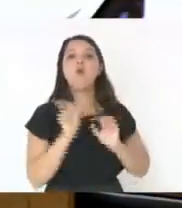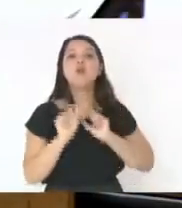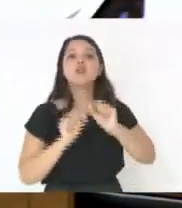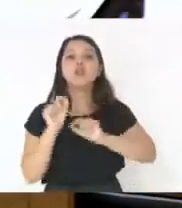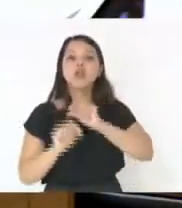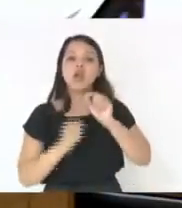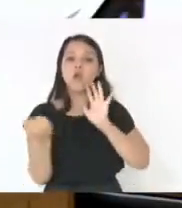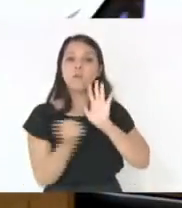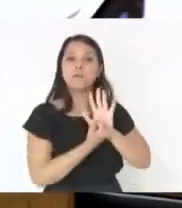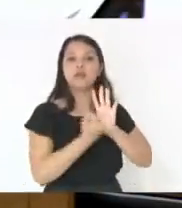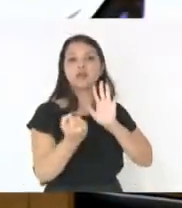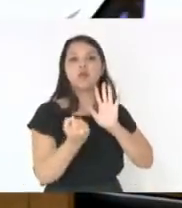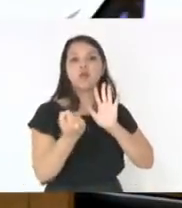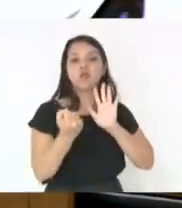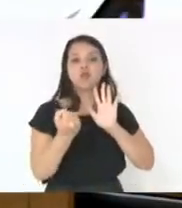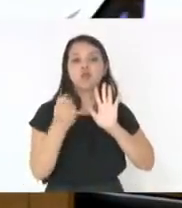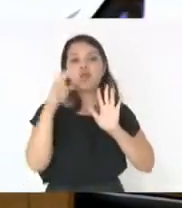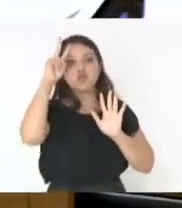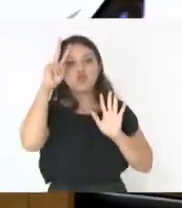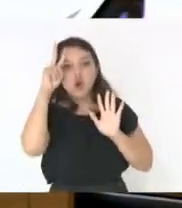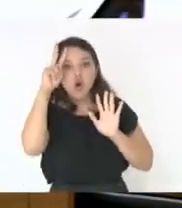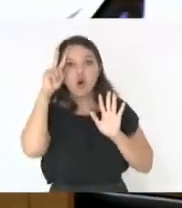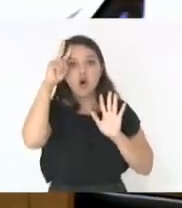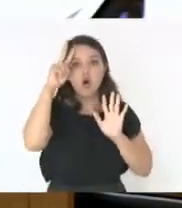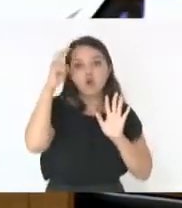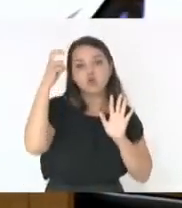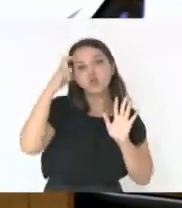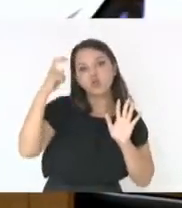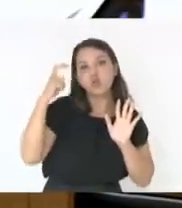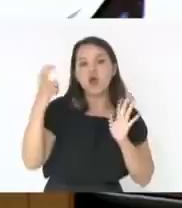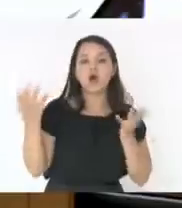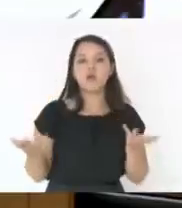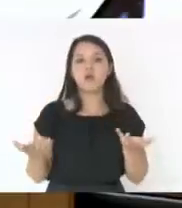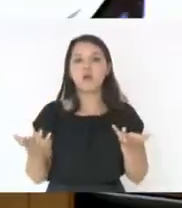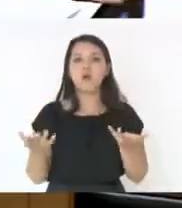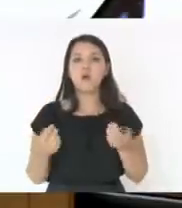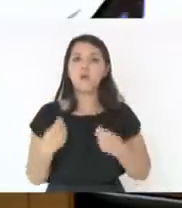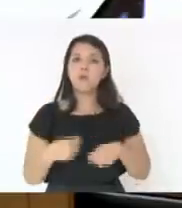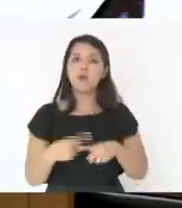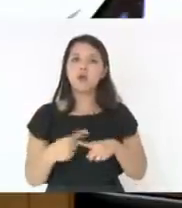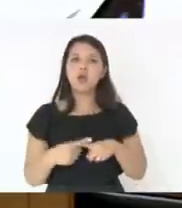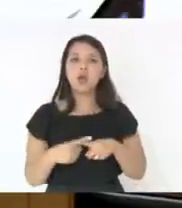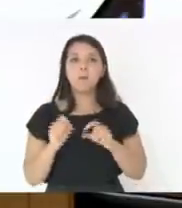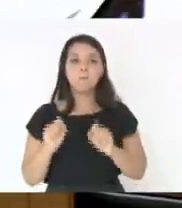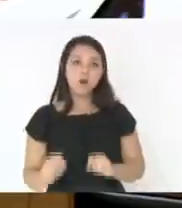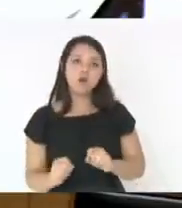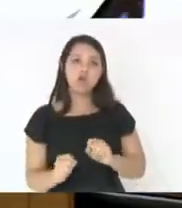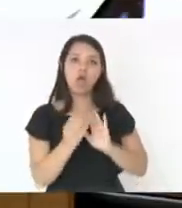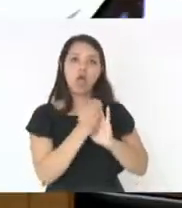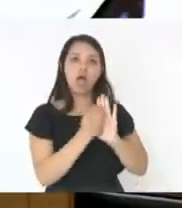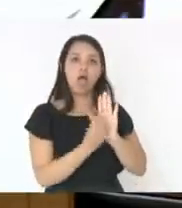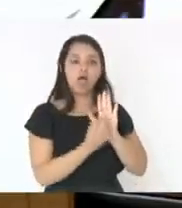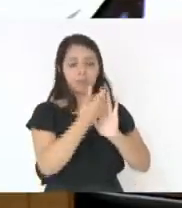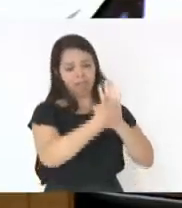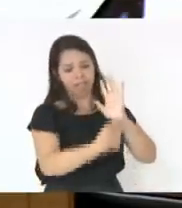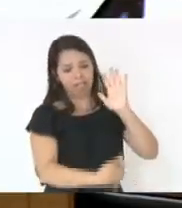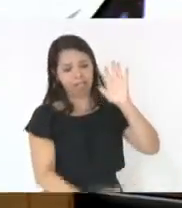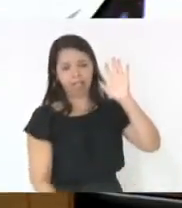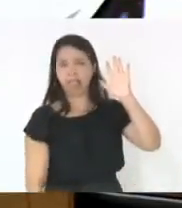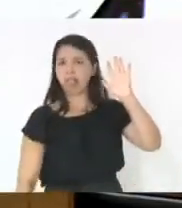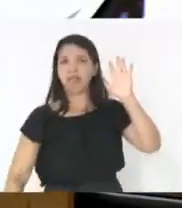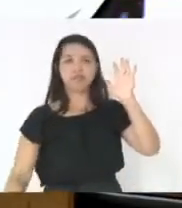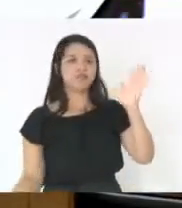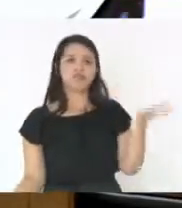histórico, artístico, cultural ou não. Senão, daqui a pouco vira uma lista sem fim e perde o sentido